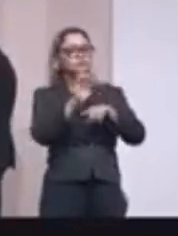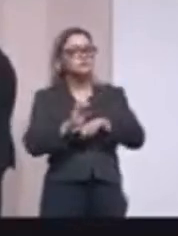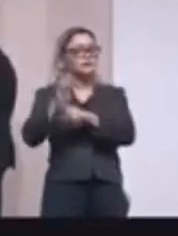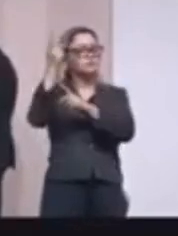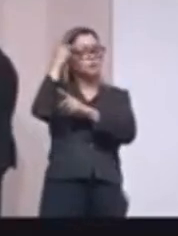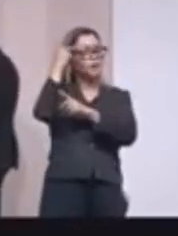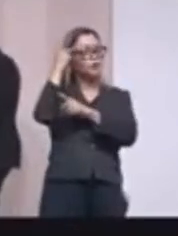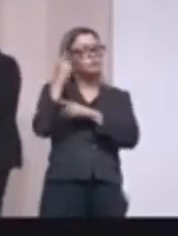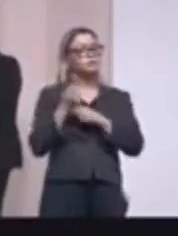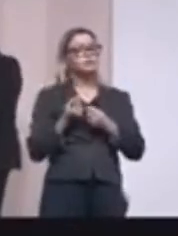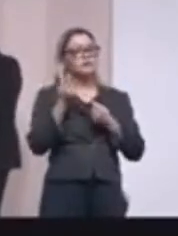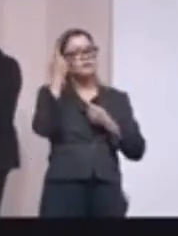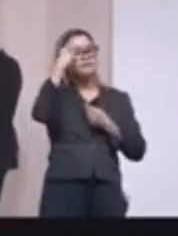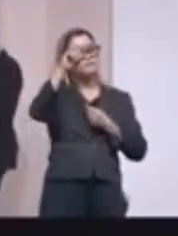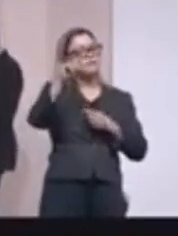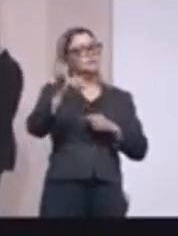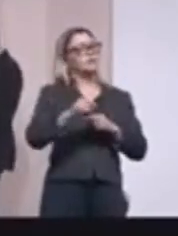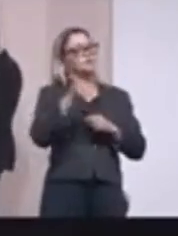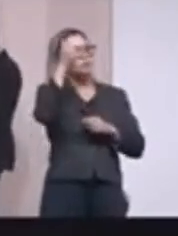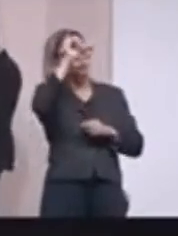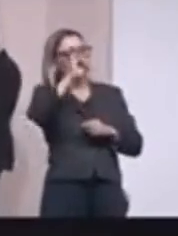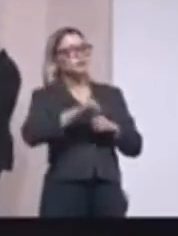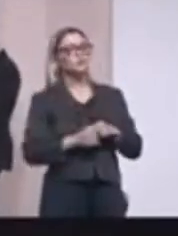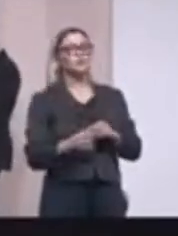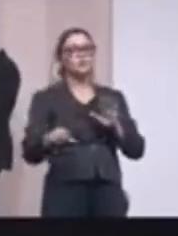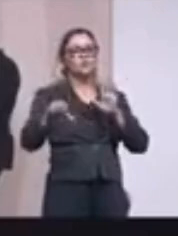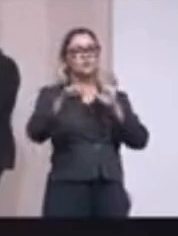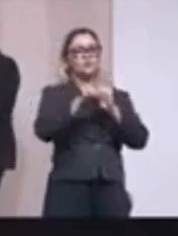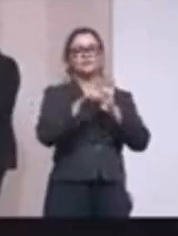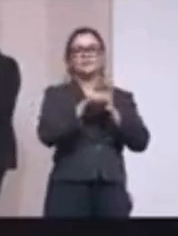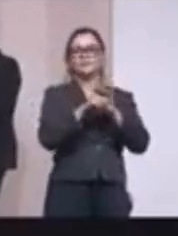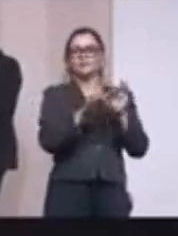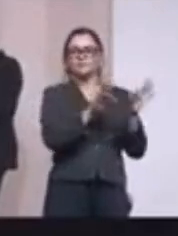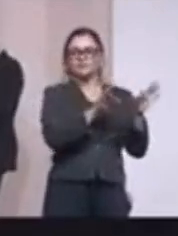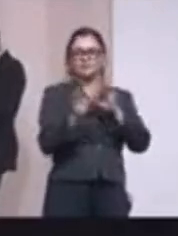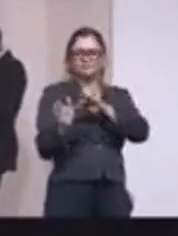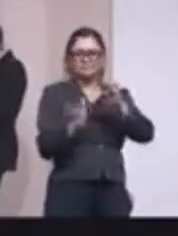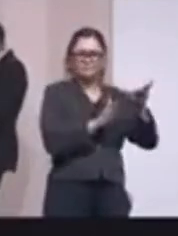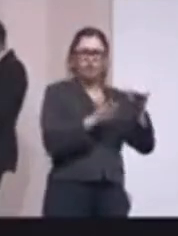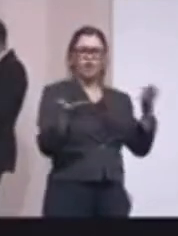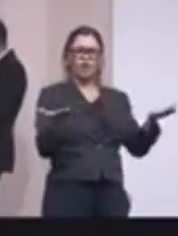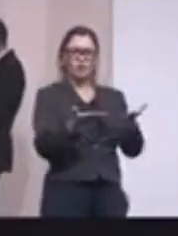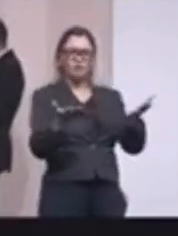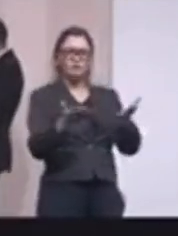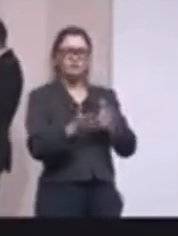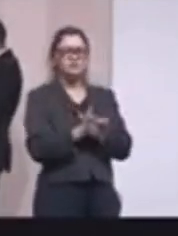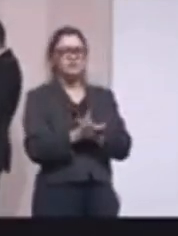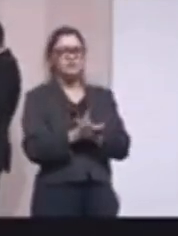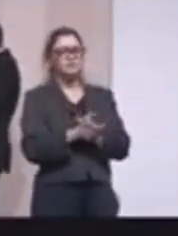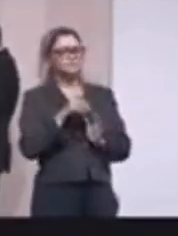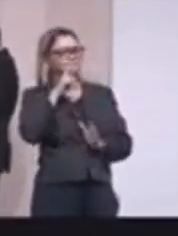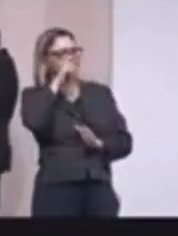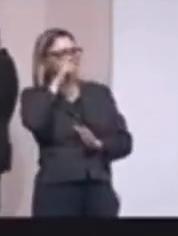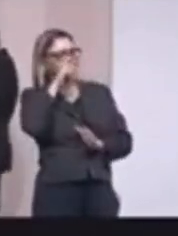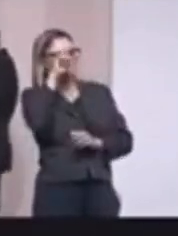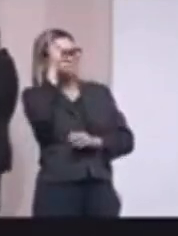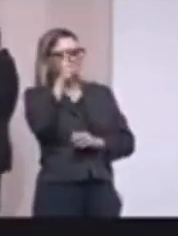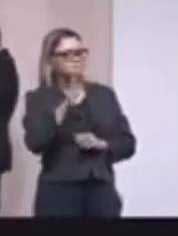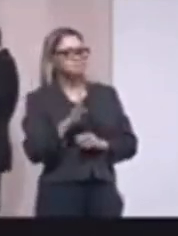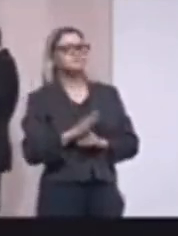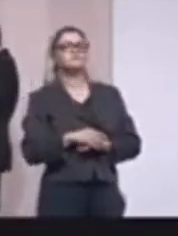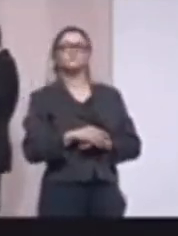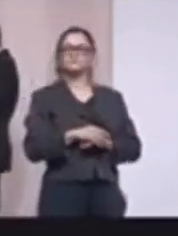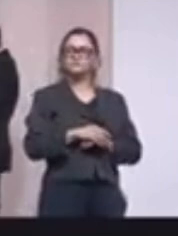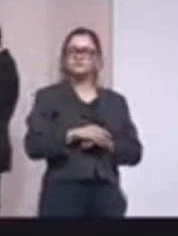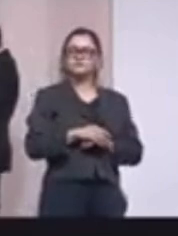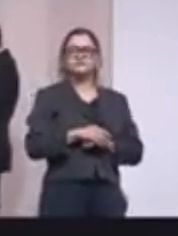São Paulo, em termos de combate ao crime organizado. Eu digo que o crime organizado hoje é o maior risco do Brasil, é